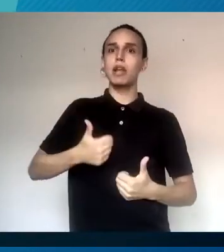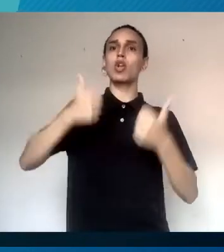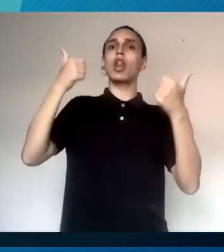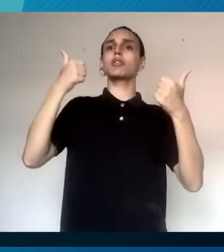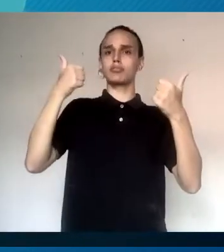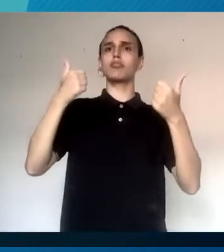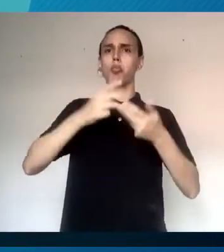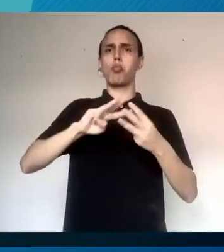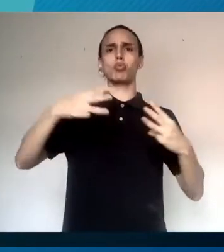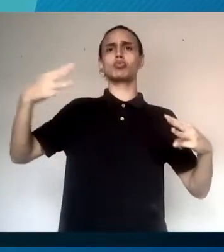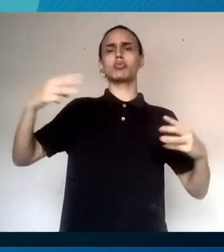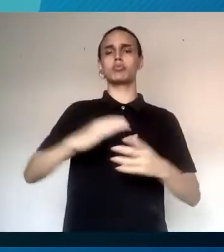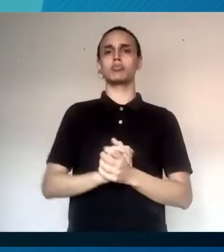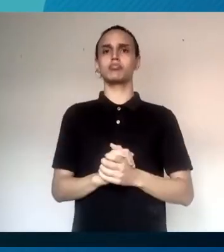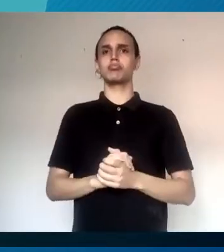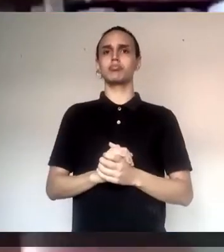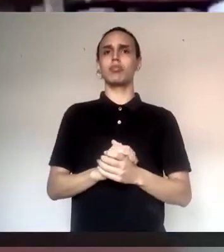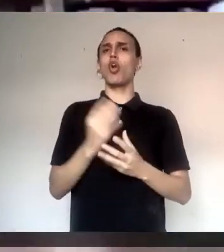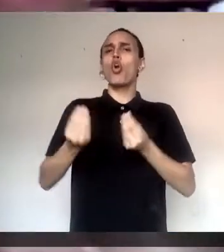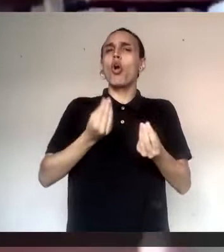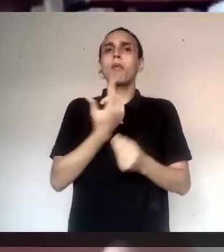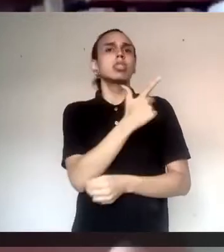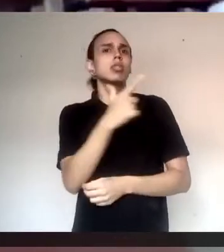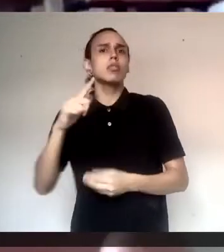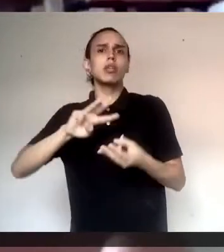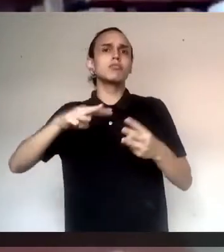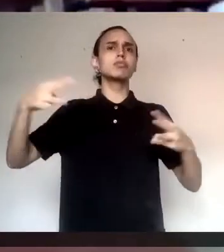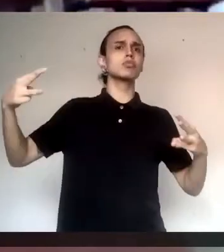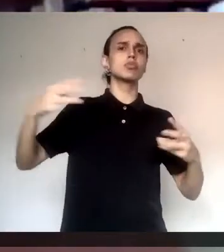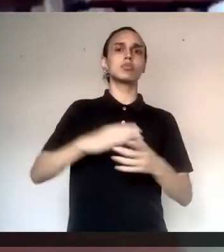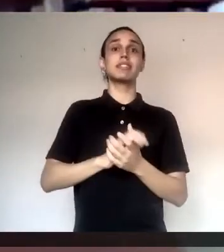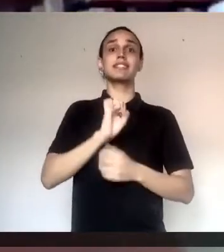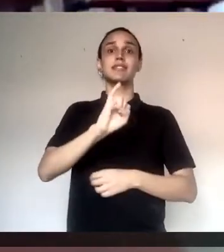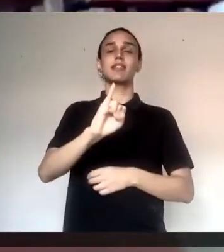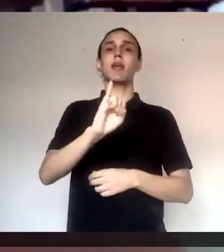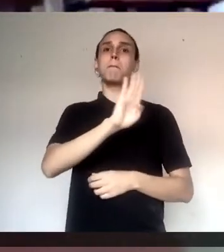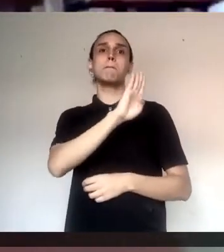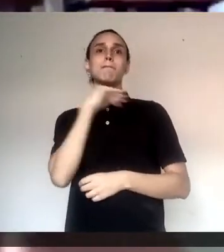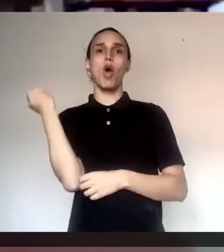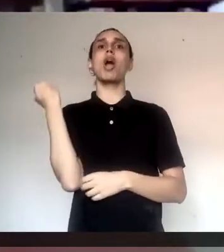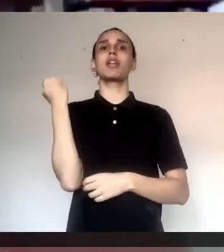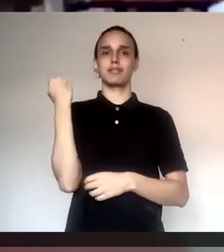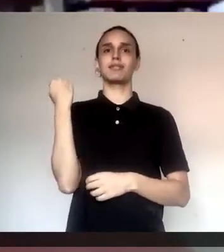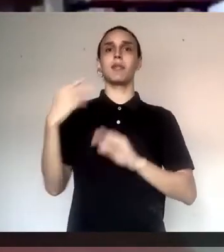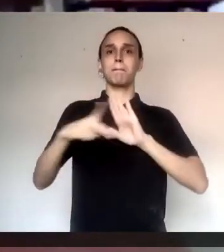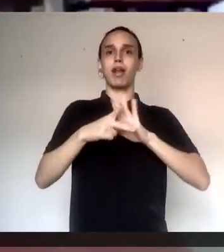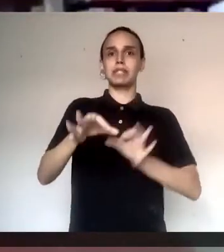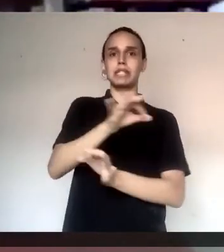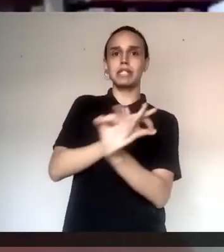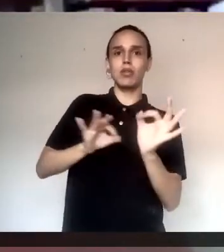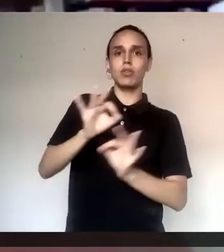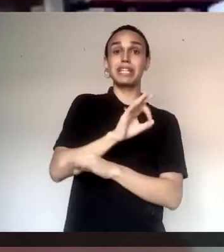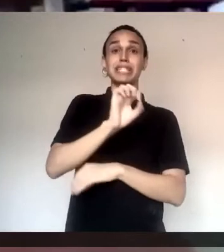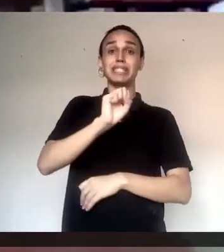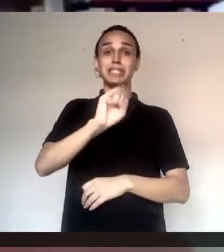número de fibras musculares. Então, ele se regenera. Quando que o músculo não se regenera? Quando há uma morte celular. Quer dizer,